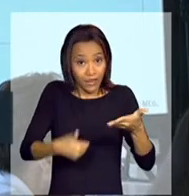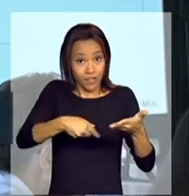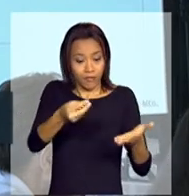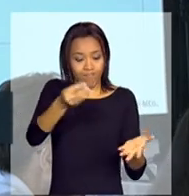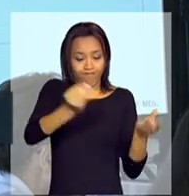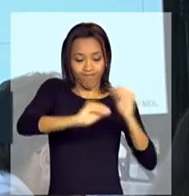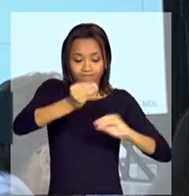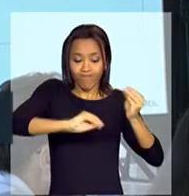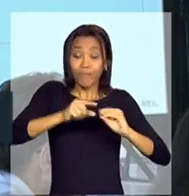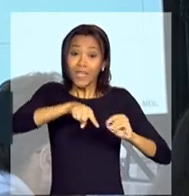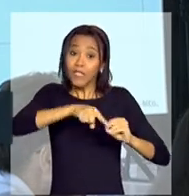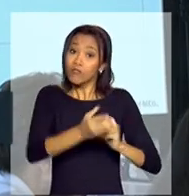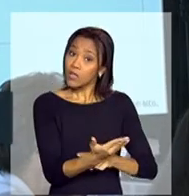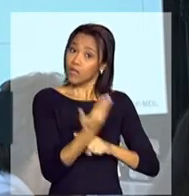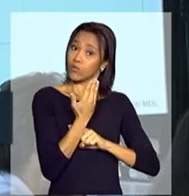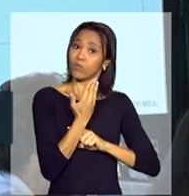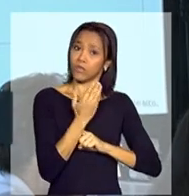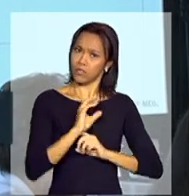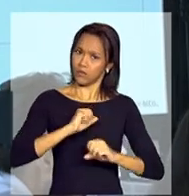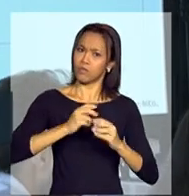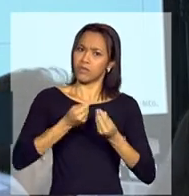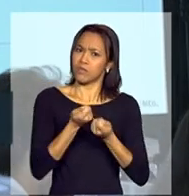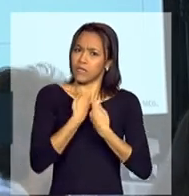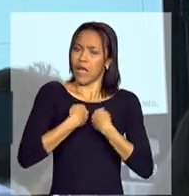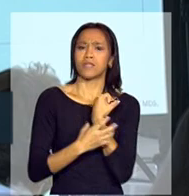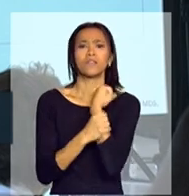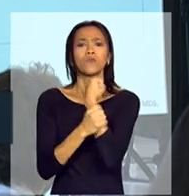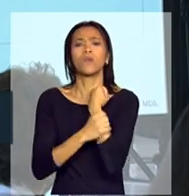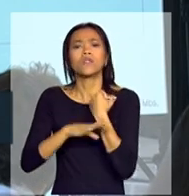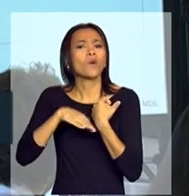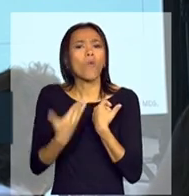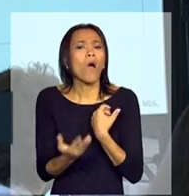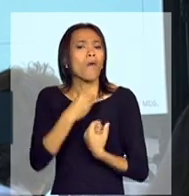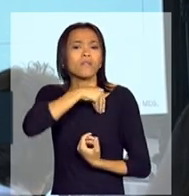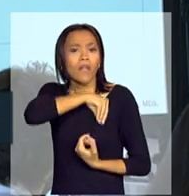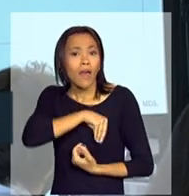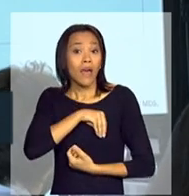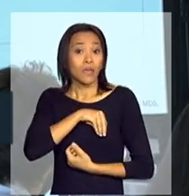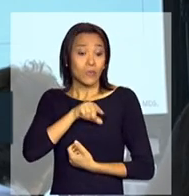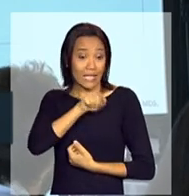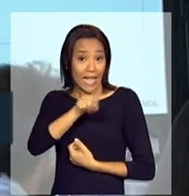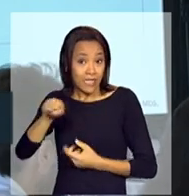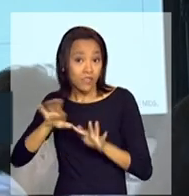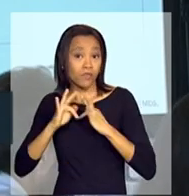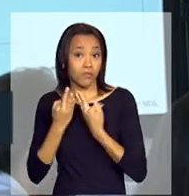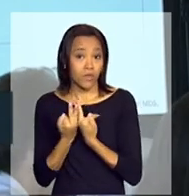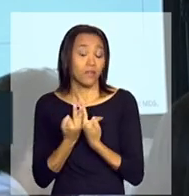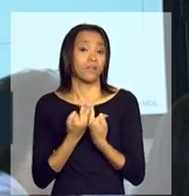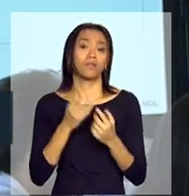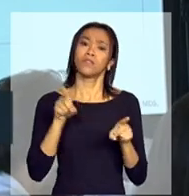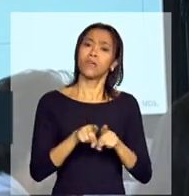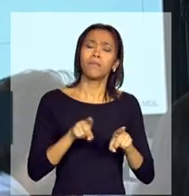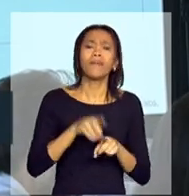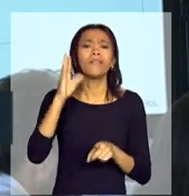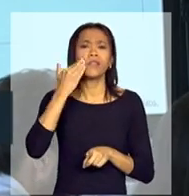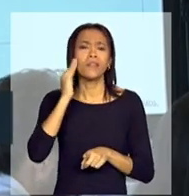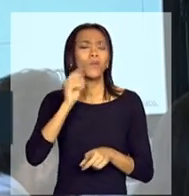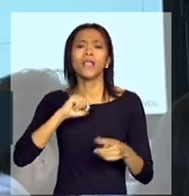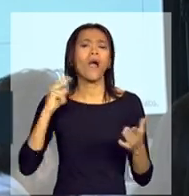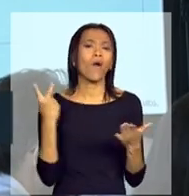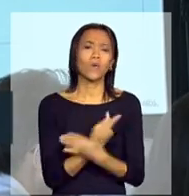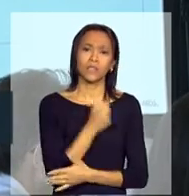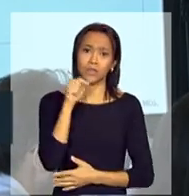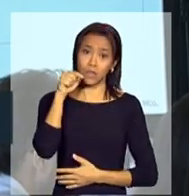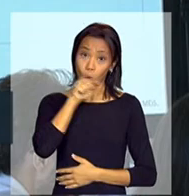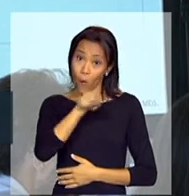nos permitem ter segurança hoje sobre qual é a renda dessas famílias, nos permitem ter condições de entender o que está acontecendo